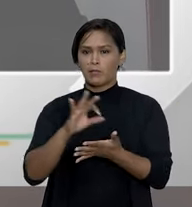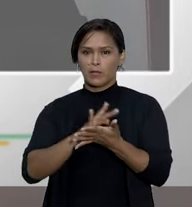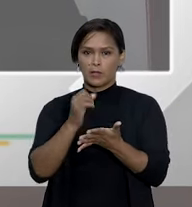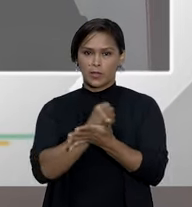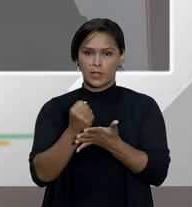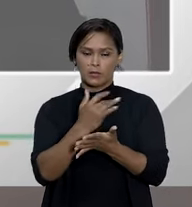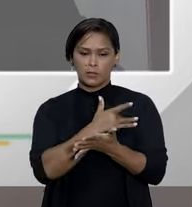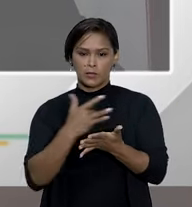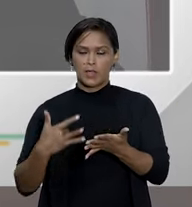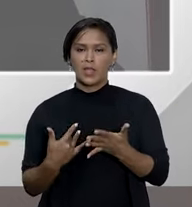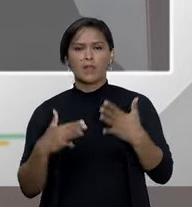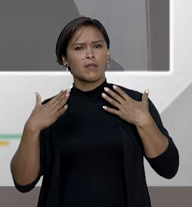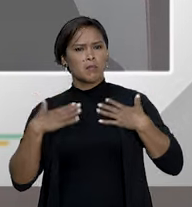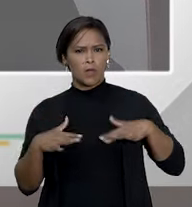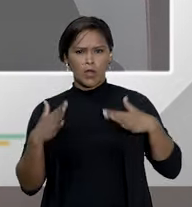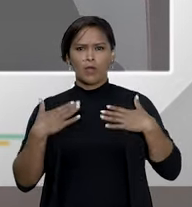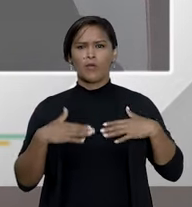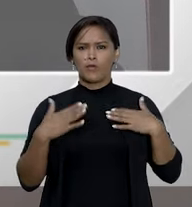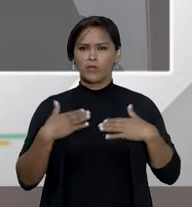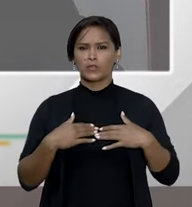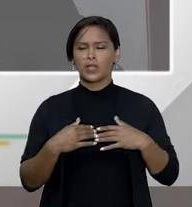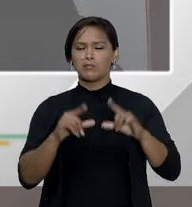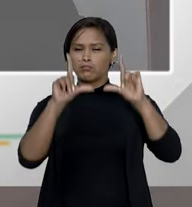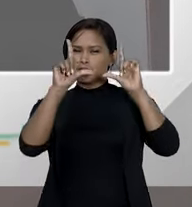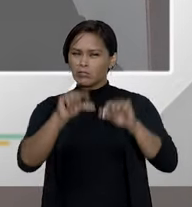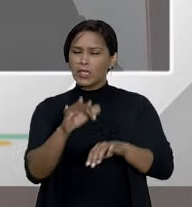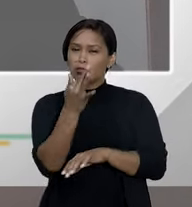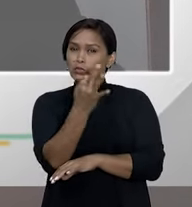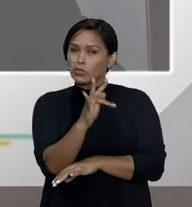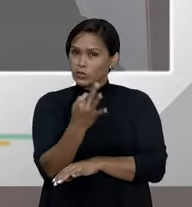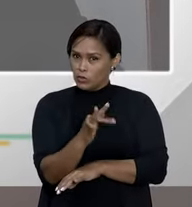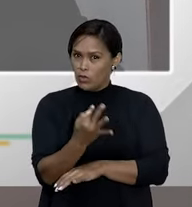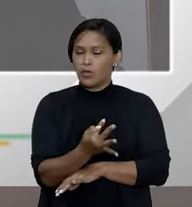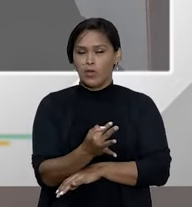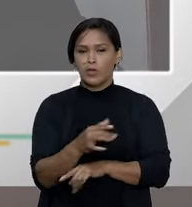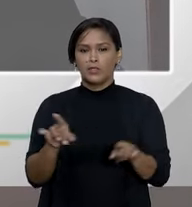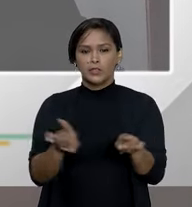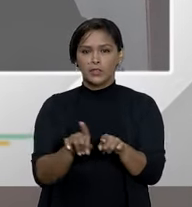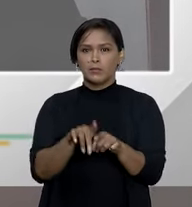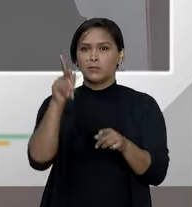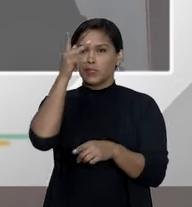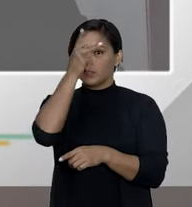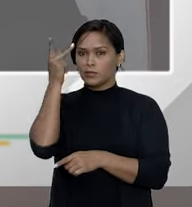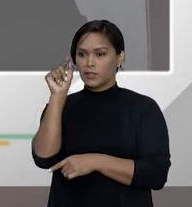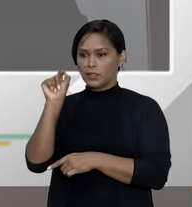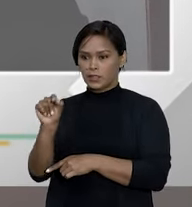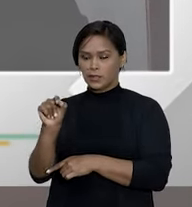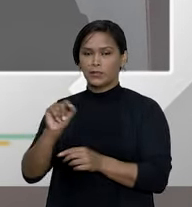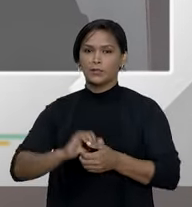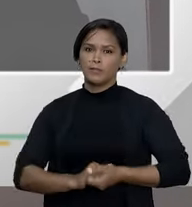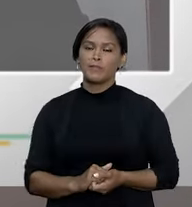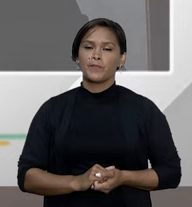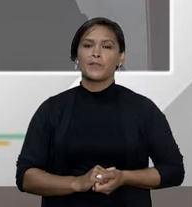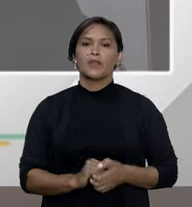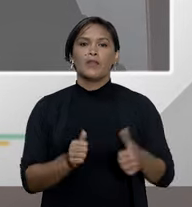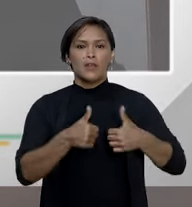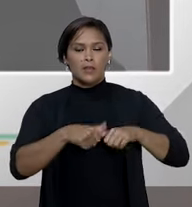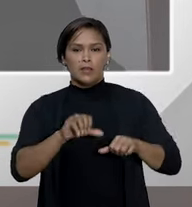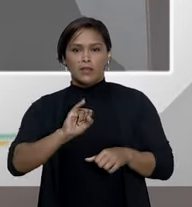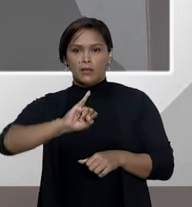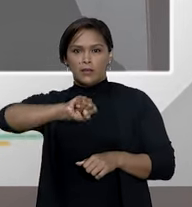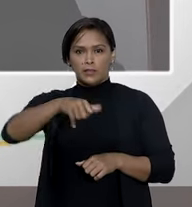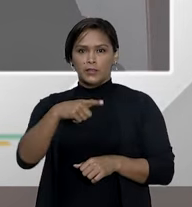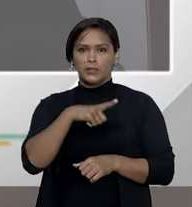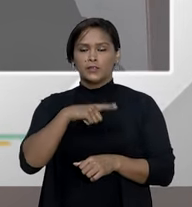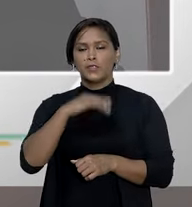certo modo mais confortável ou menos dolorido ou menos doloroso para os pacientes então o STJ